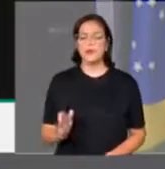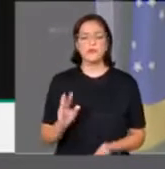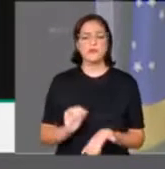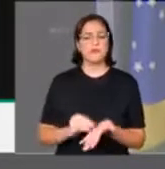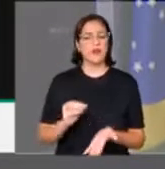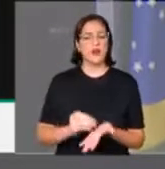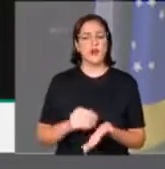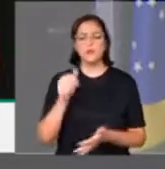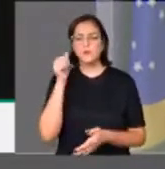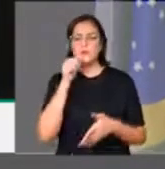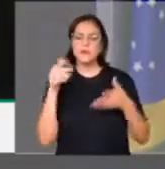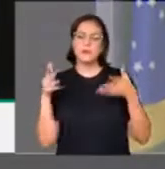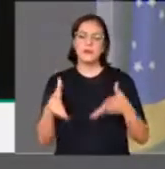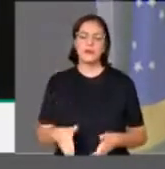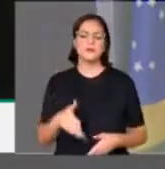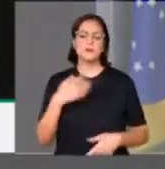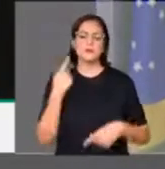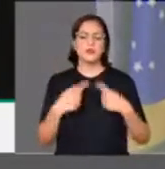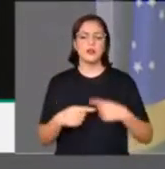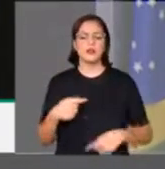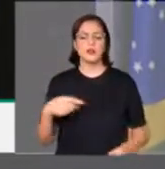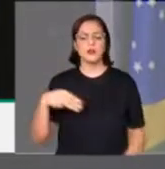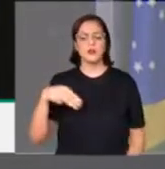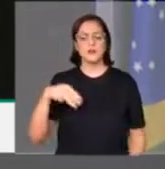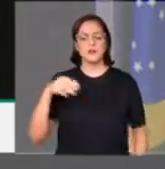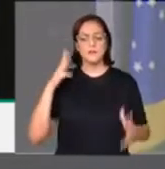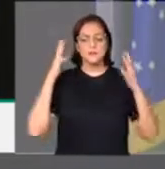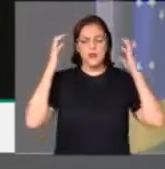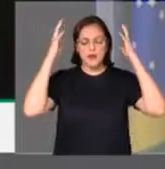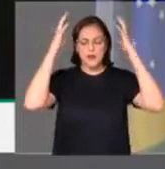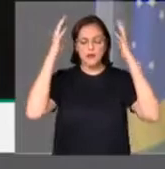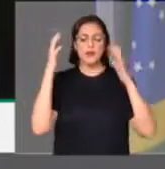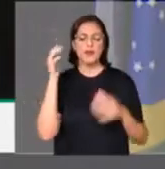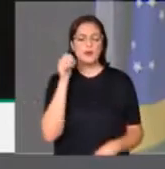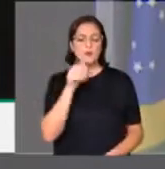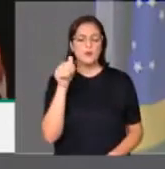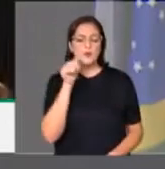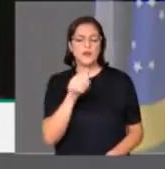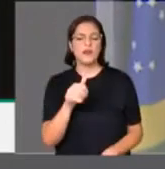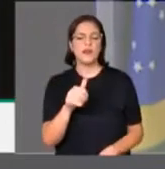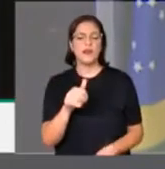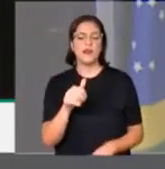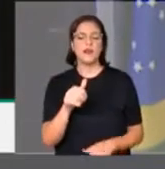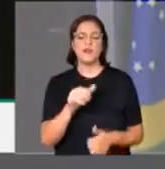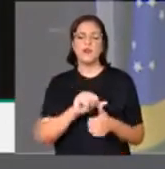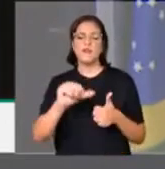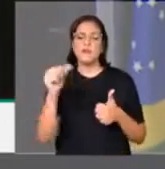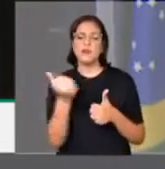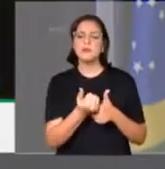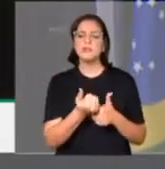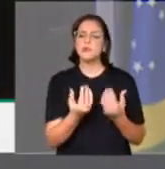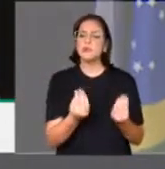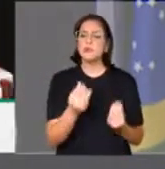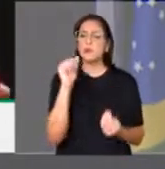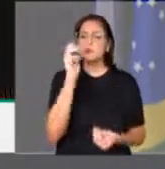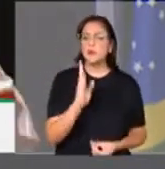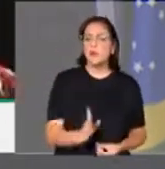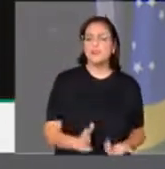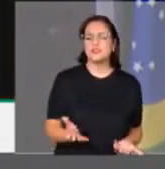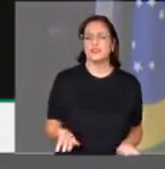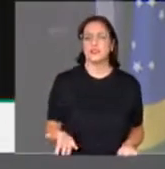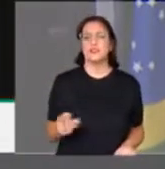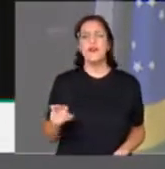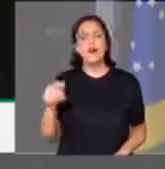mulheres na América Latina. Marielle mulher, num país que é o quinto país com maior índice feminicídio, mulher negra, num país que ainda